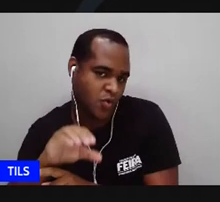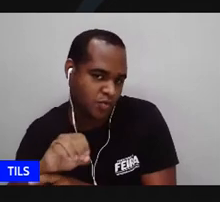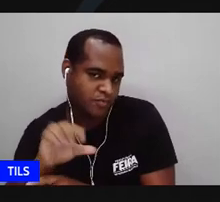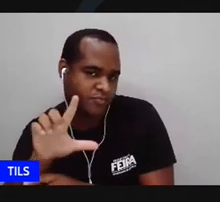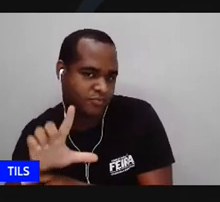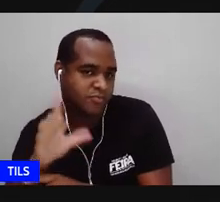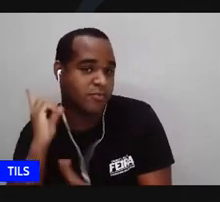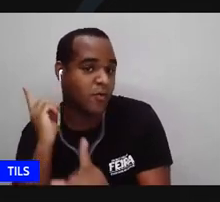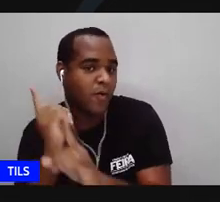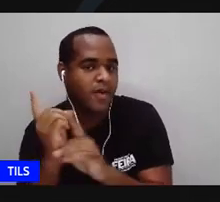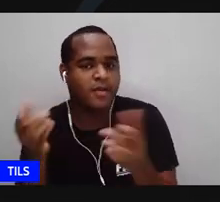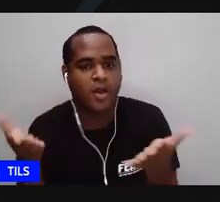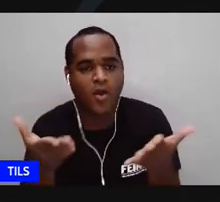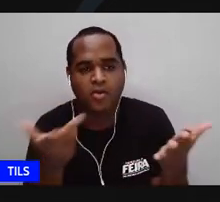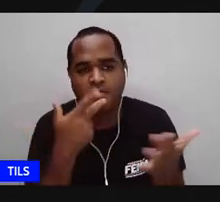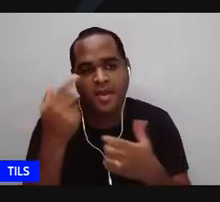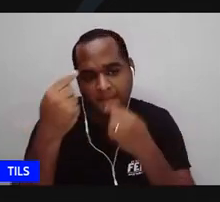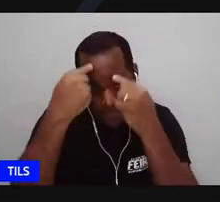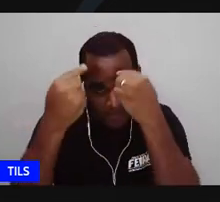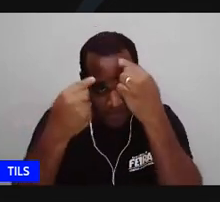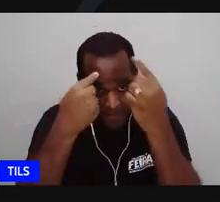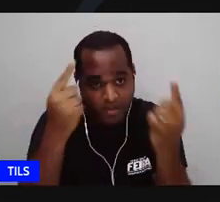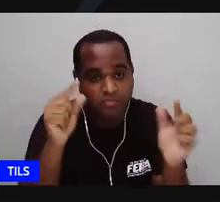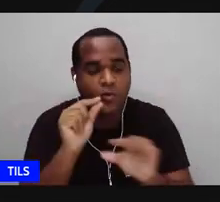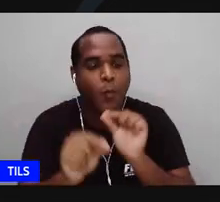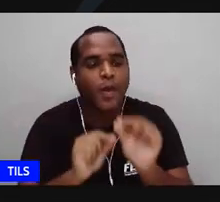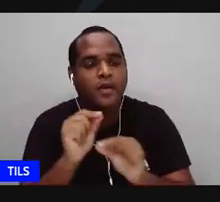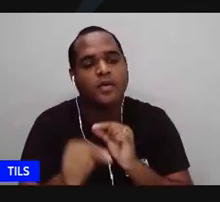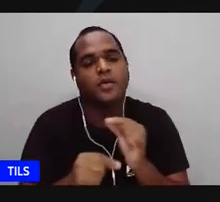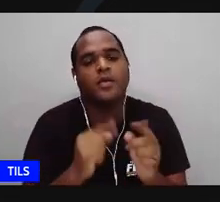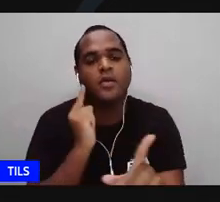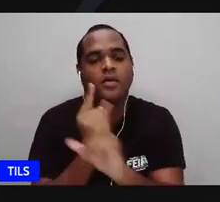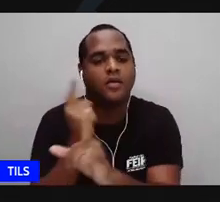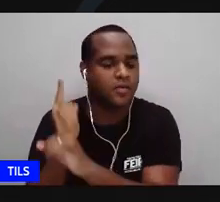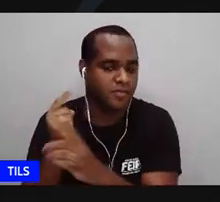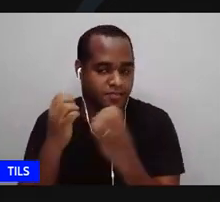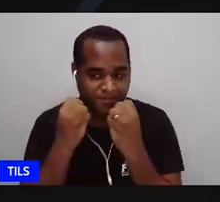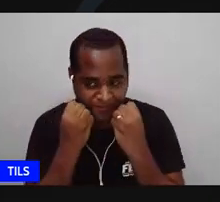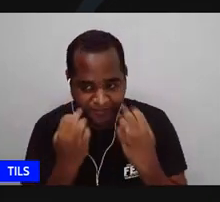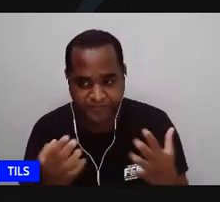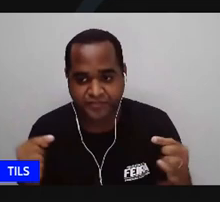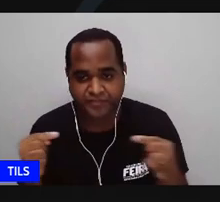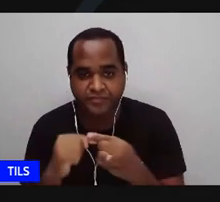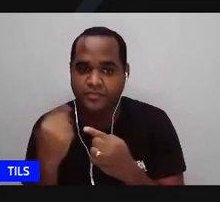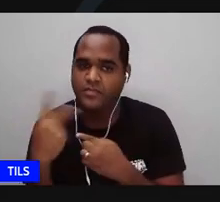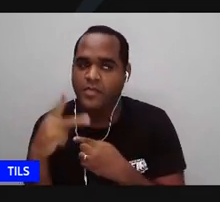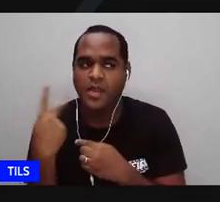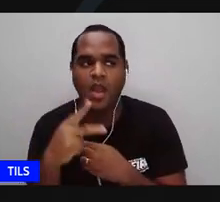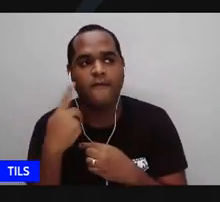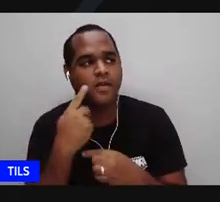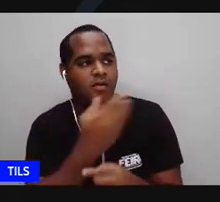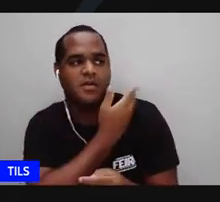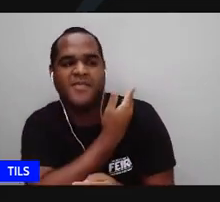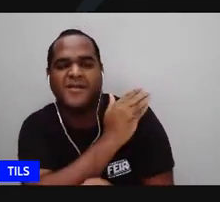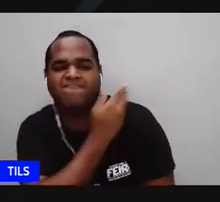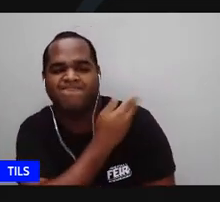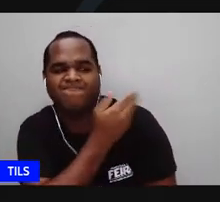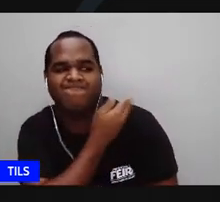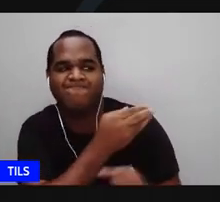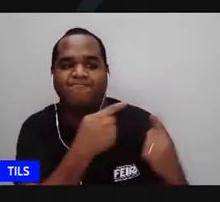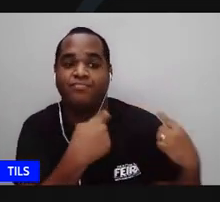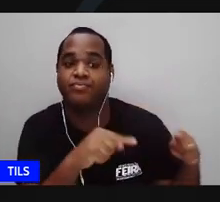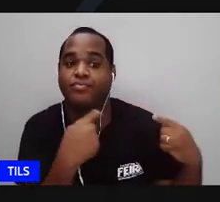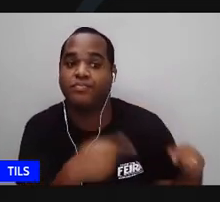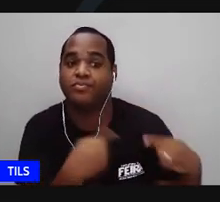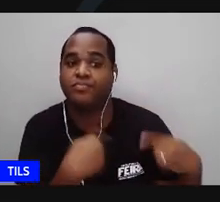e você não tem ideia de como esse encontro foi narrado foi narrado de uma forma extremamente preconceituosa sabe